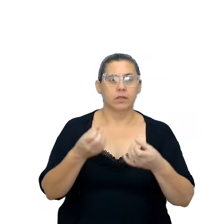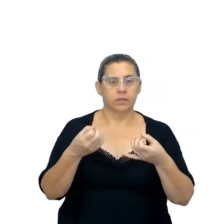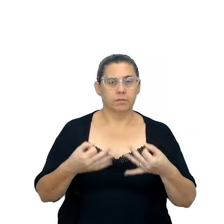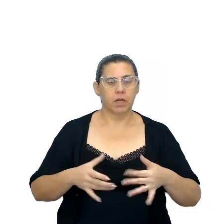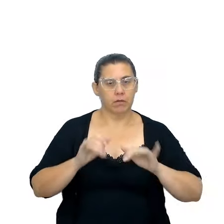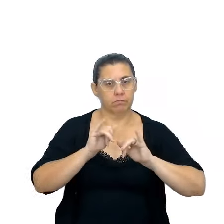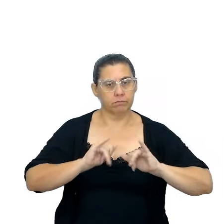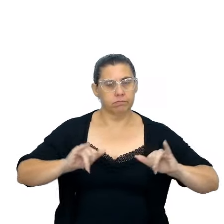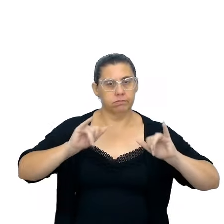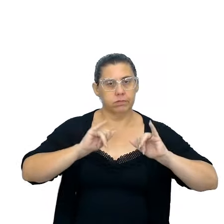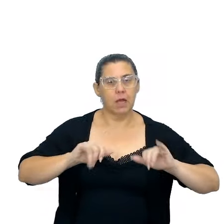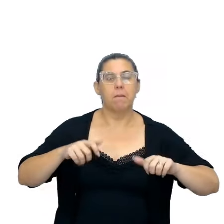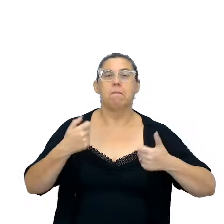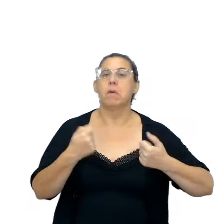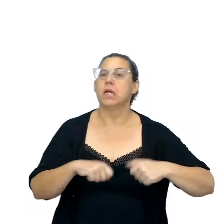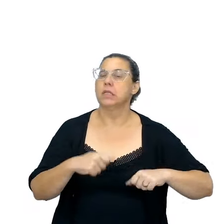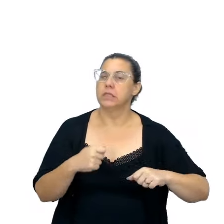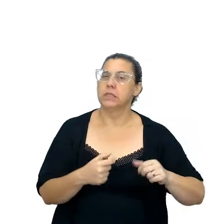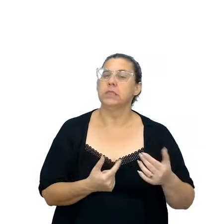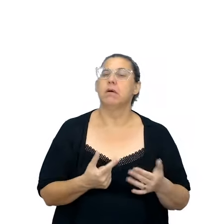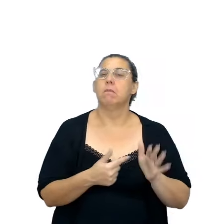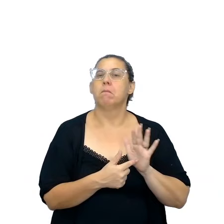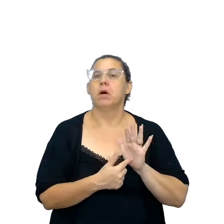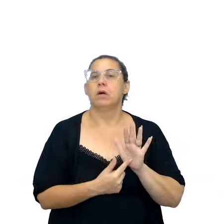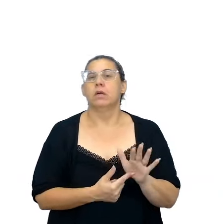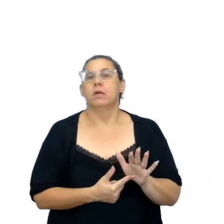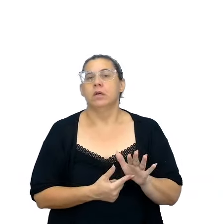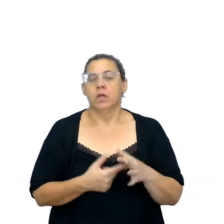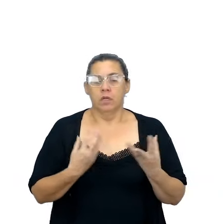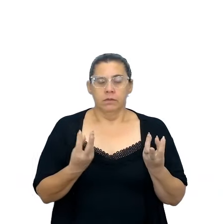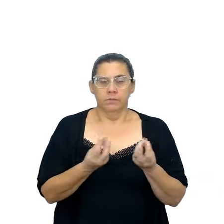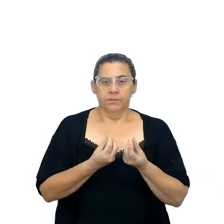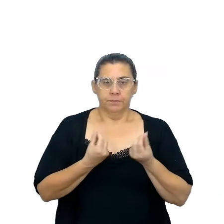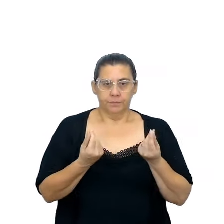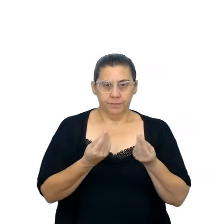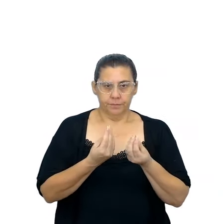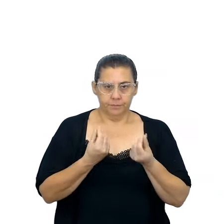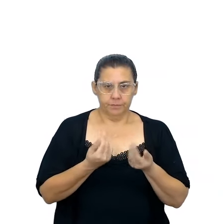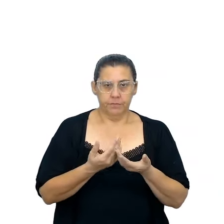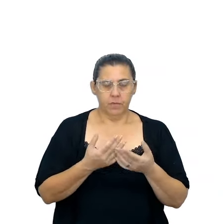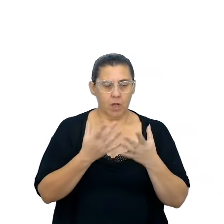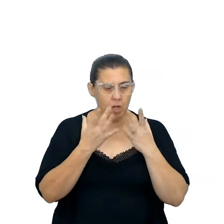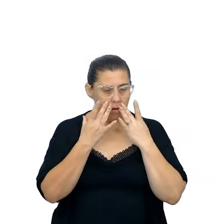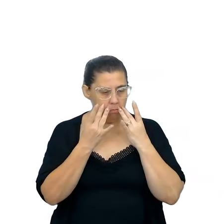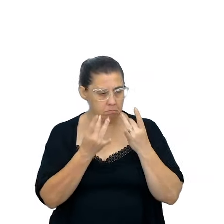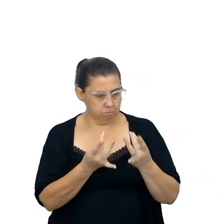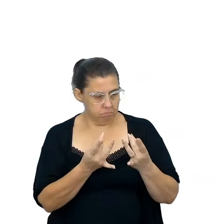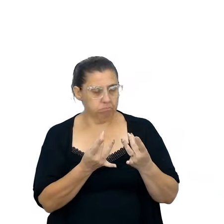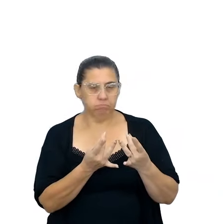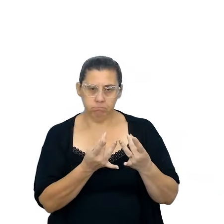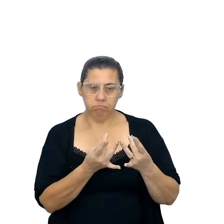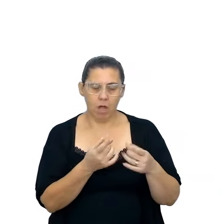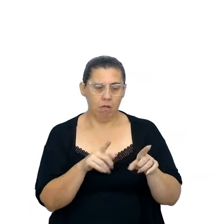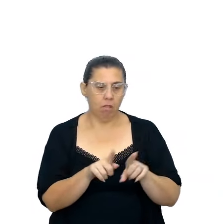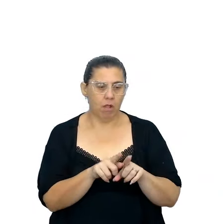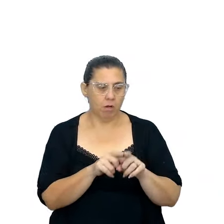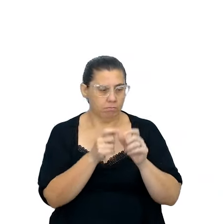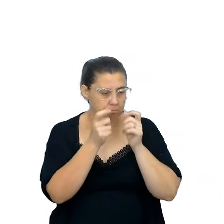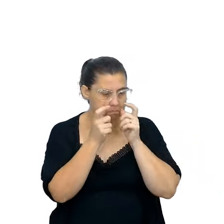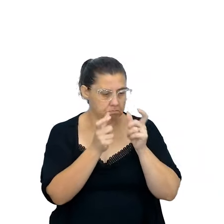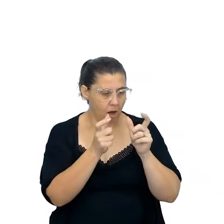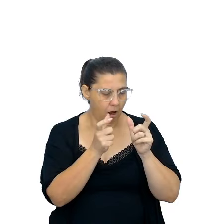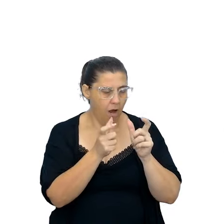retextualização, deve imprimir a sensibilidade, prender a atenção do leitor e despertar o